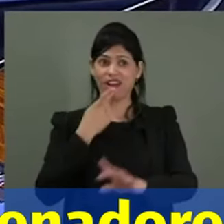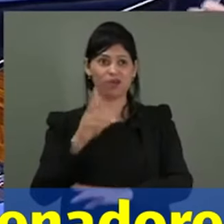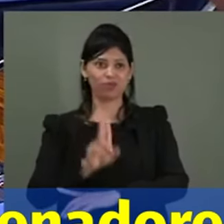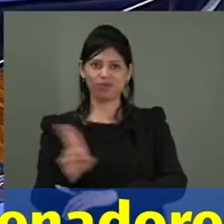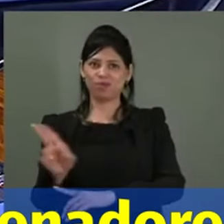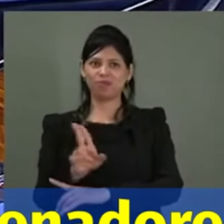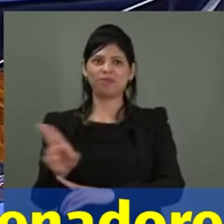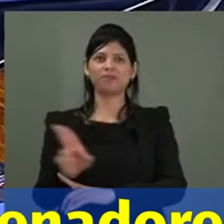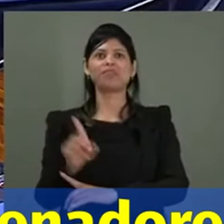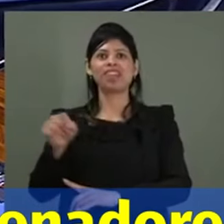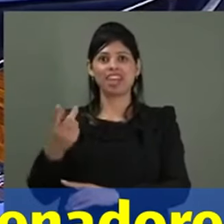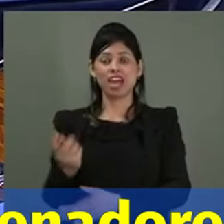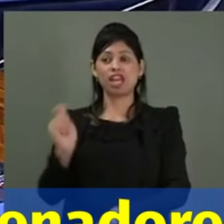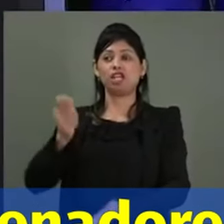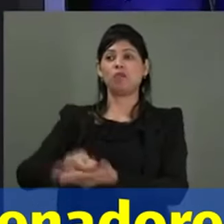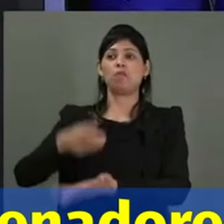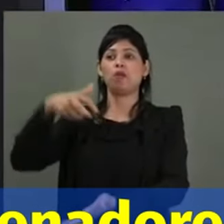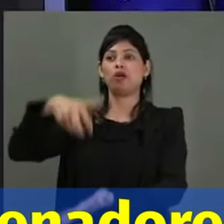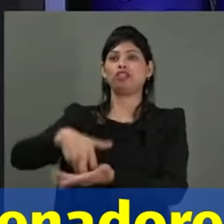E eles acolhem o processo.